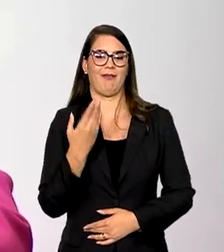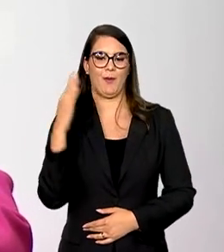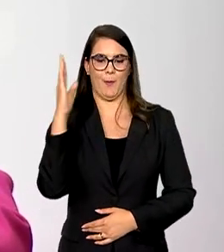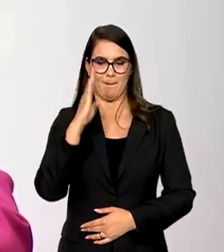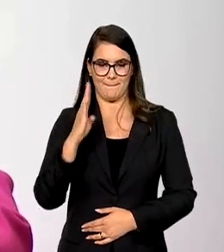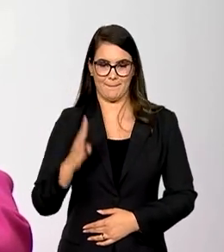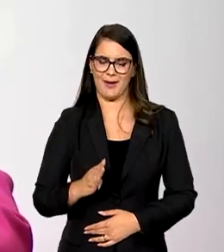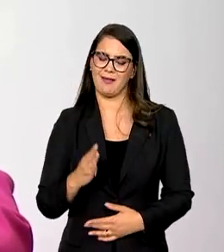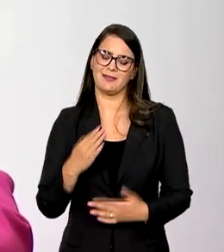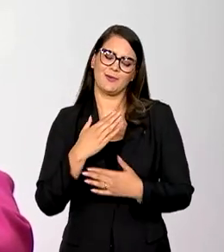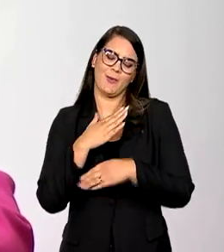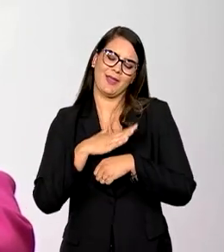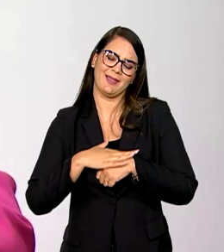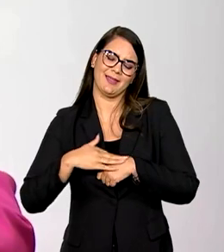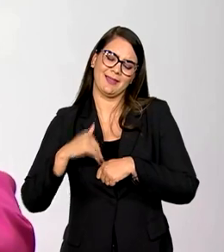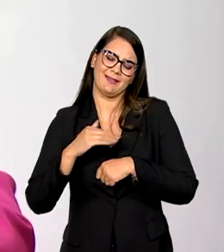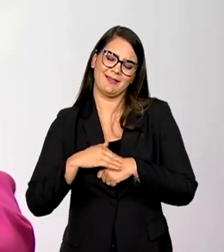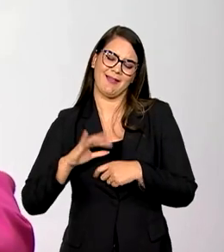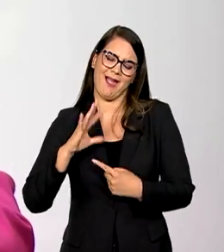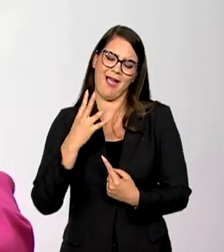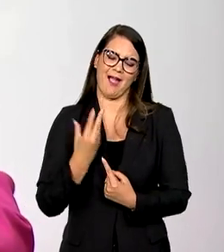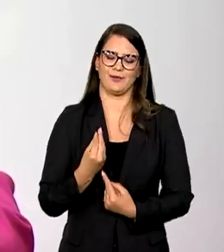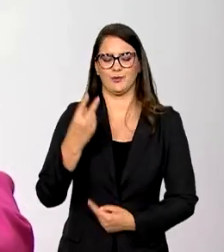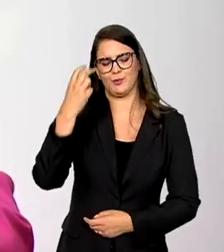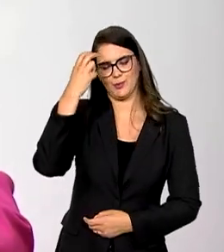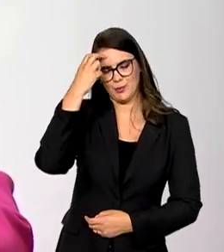Brasil é querido, como nossa arte, nossa cultura é querida internacionalmente.